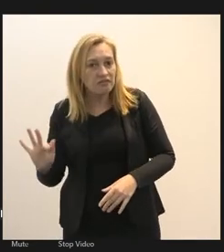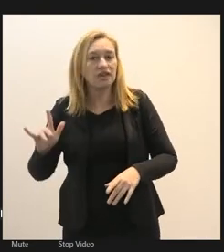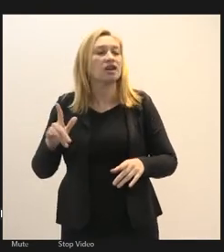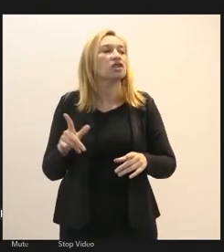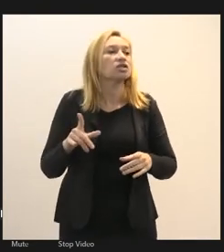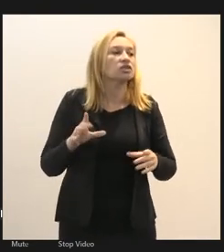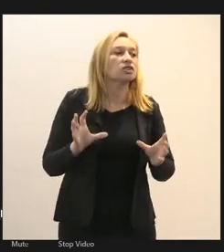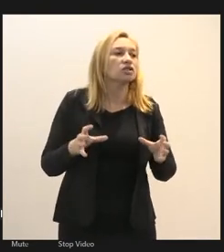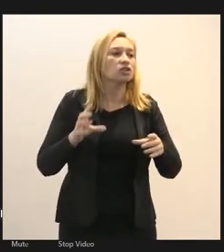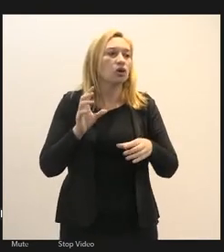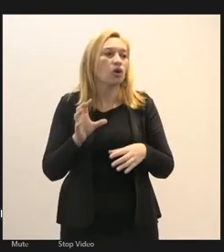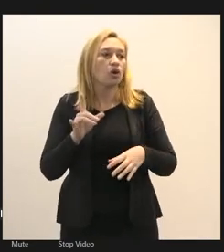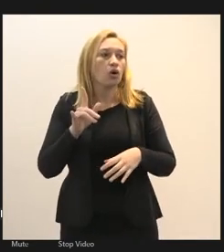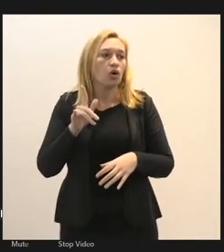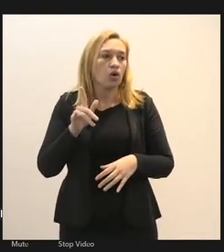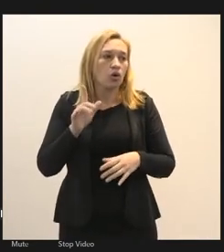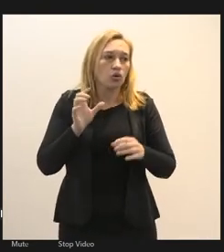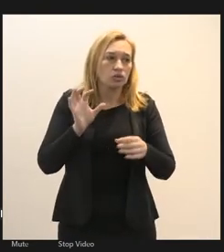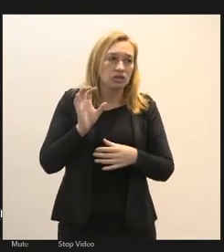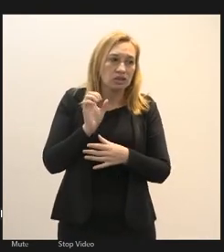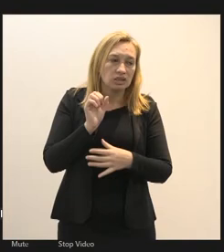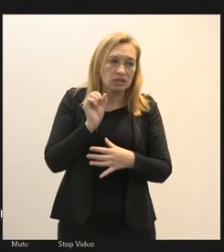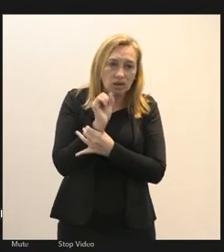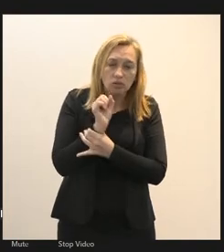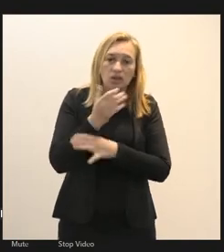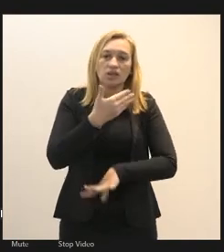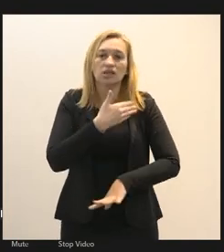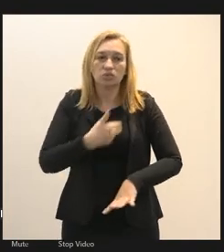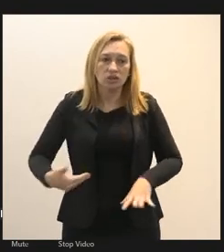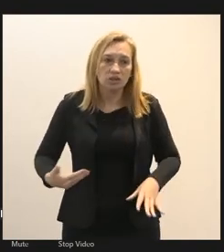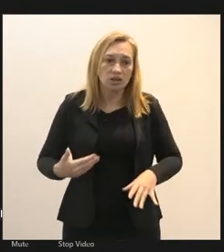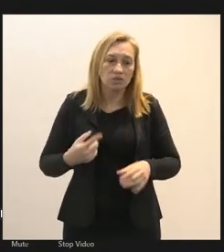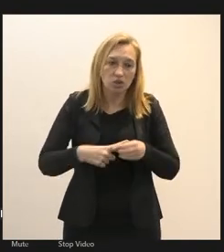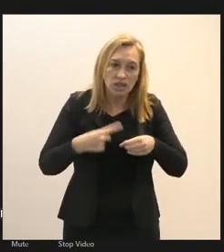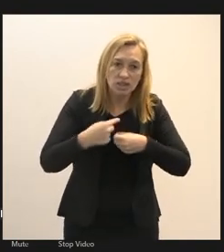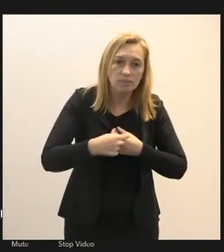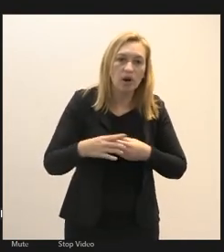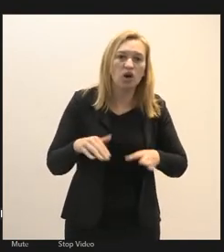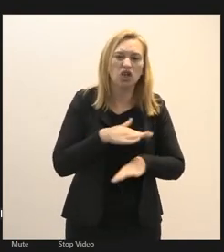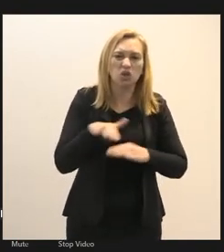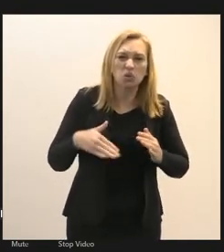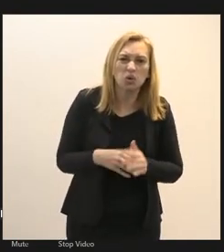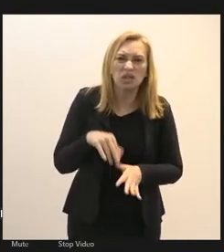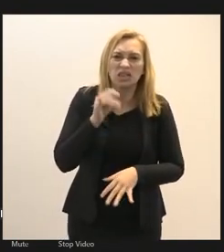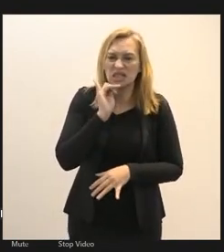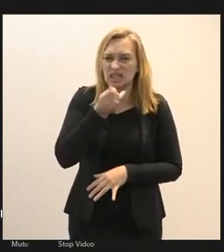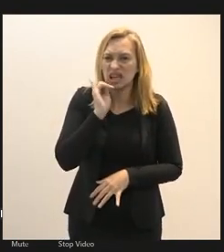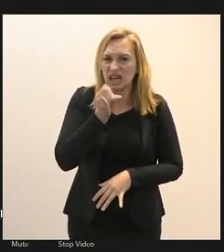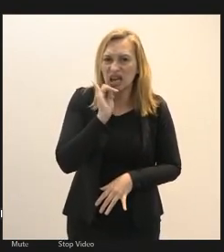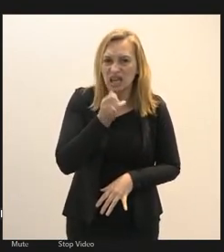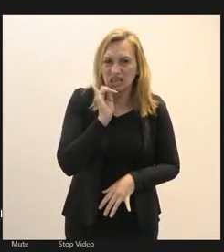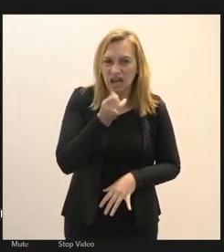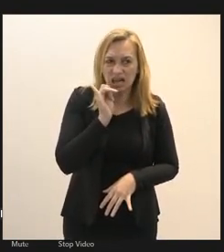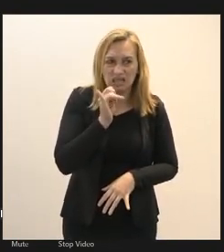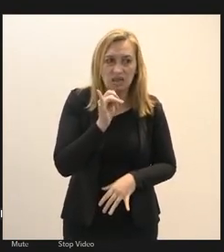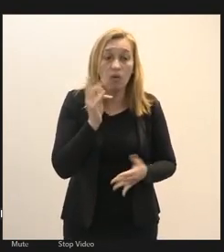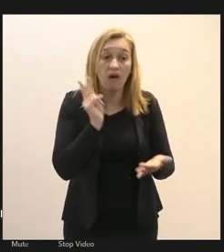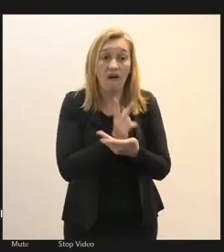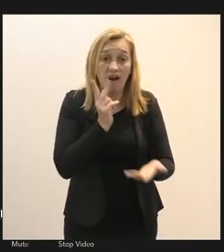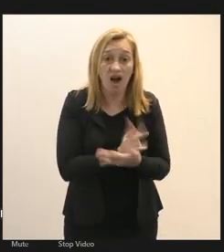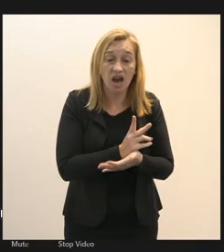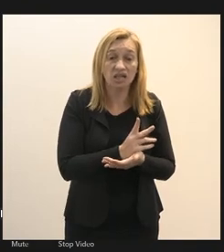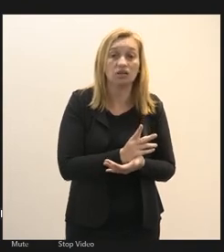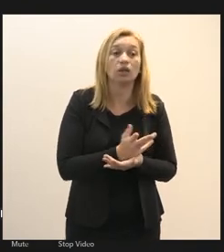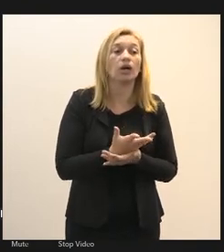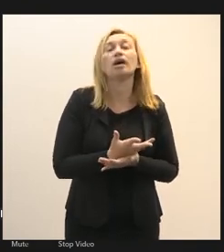guardas municipais e ainda assim toda essa avalanche de narrativas negacionistas elas acabam